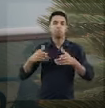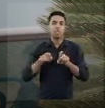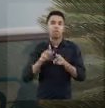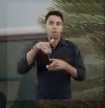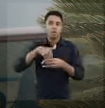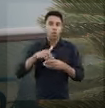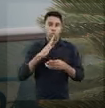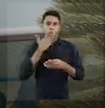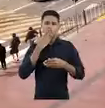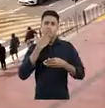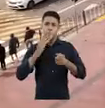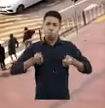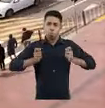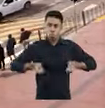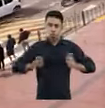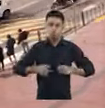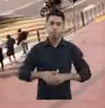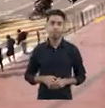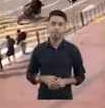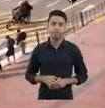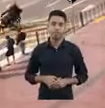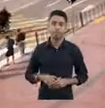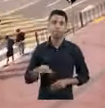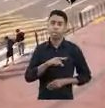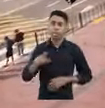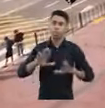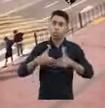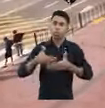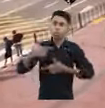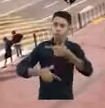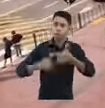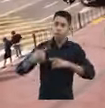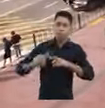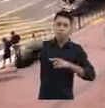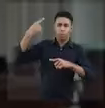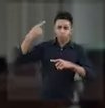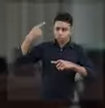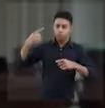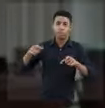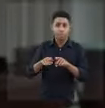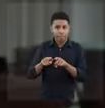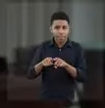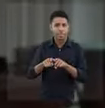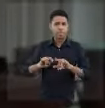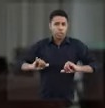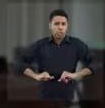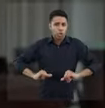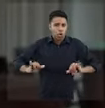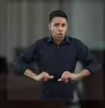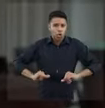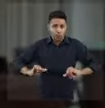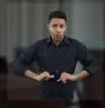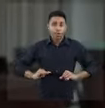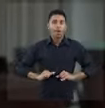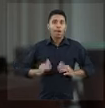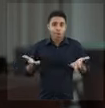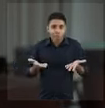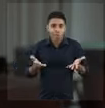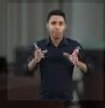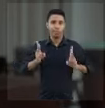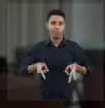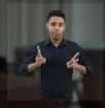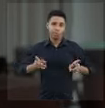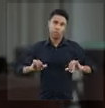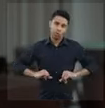voto de cabreza. Esses trabalhadores sofreram na pele, continuam sofrendo, aqueles que têm um pouco mais de